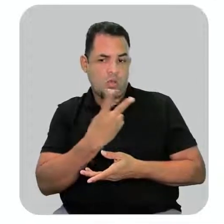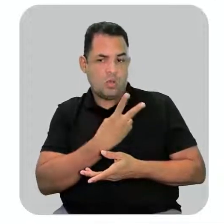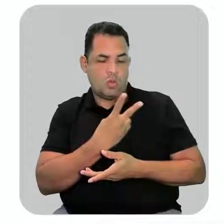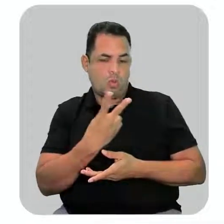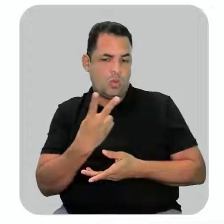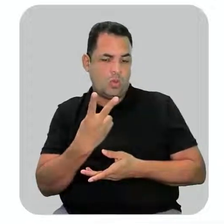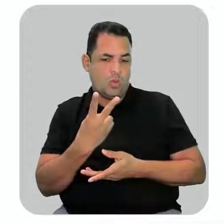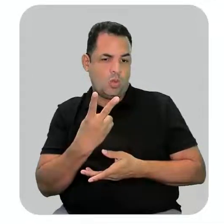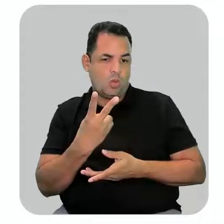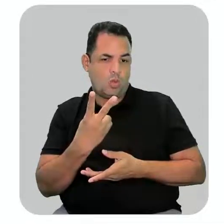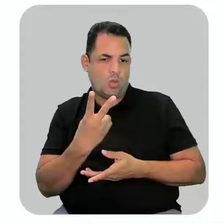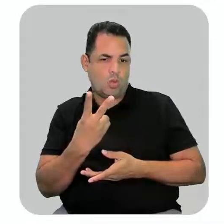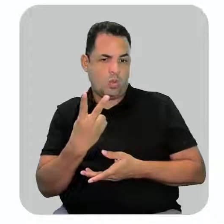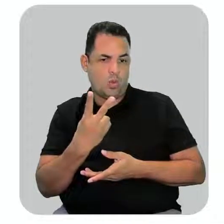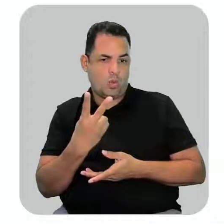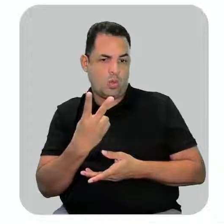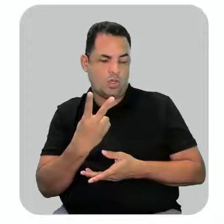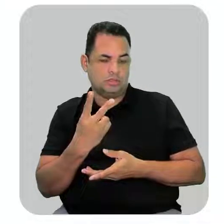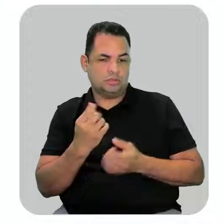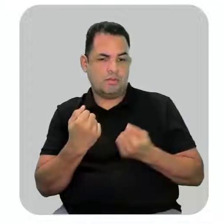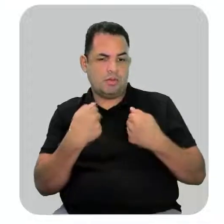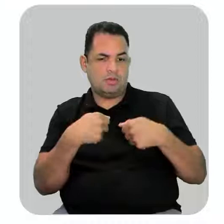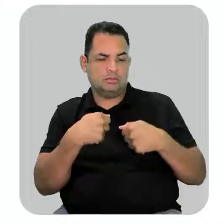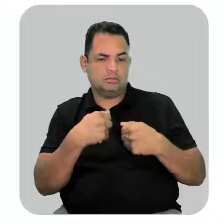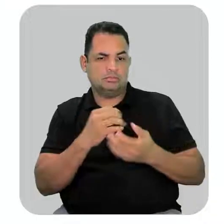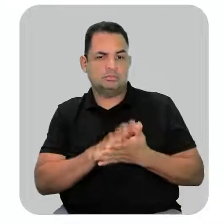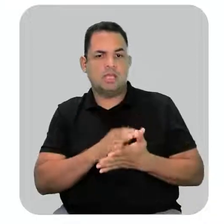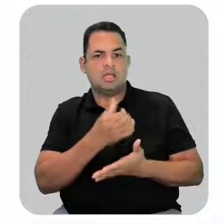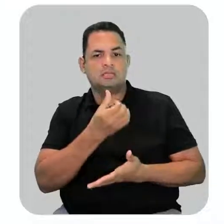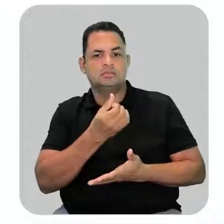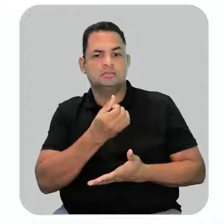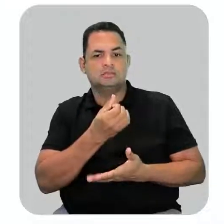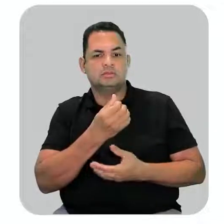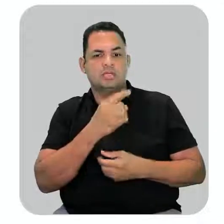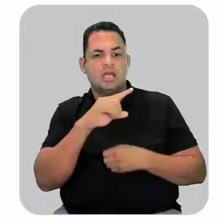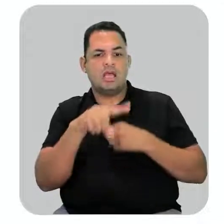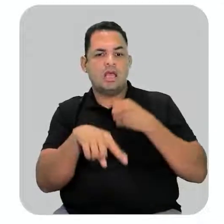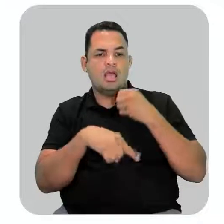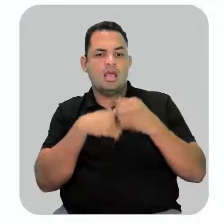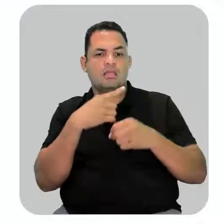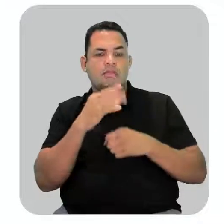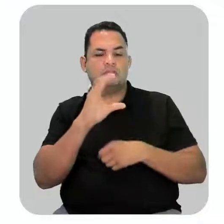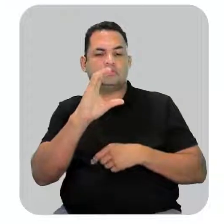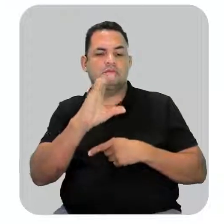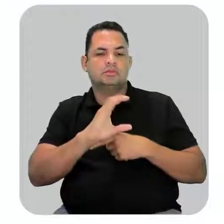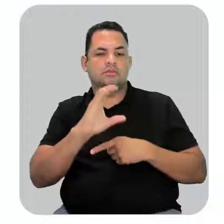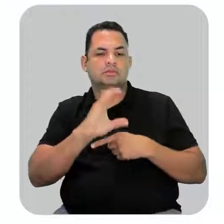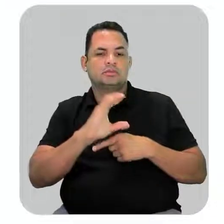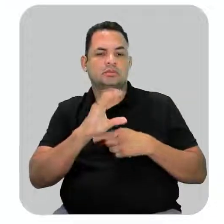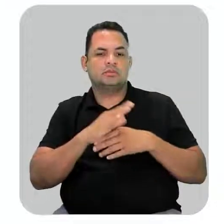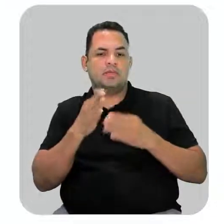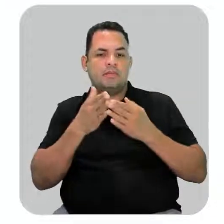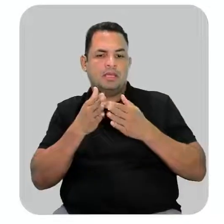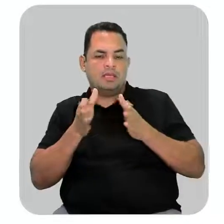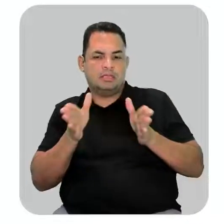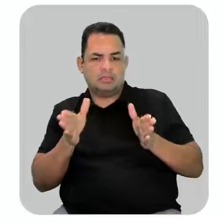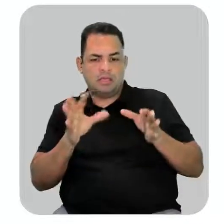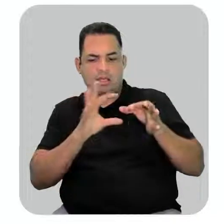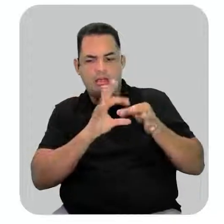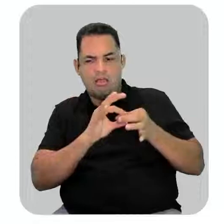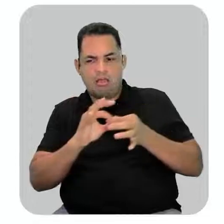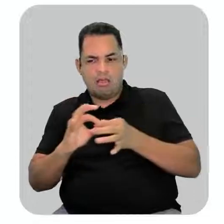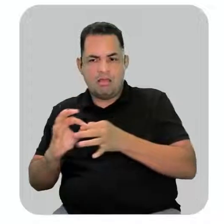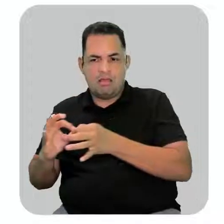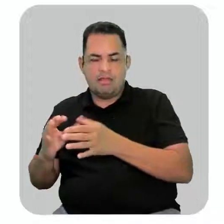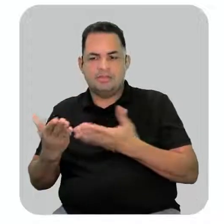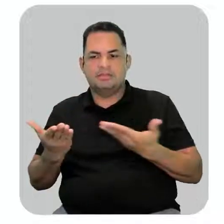para cetonas com 6 átomos de carbono numa cadeia aberta, saturada e não ramificada. A partir